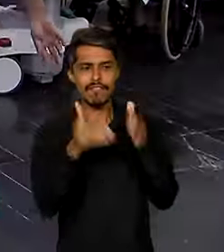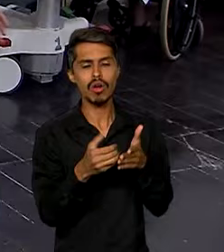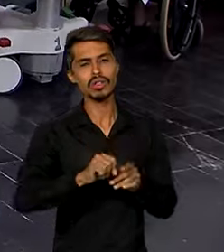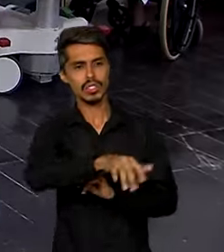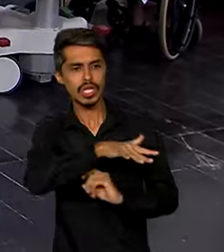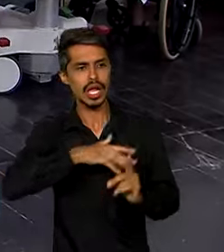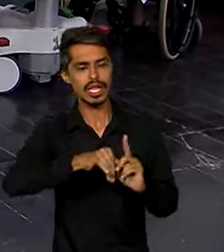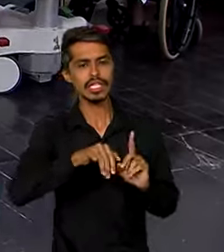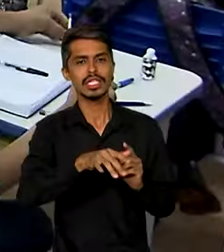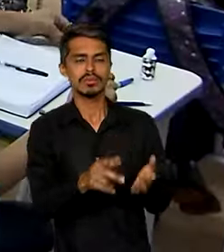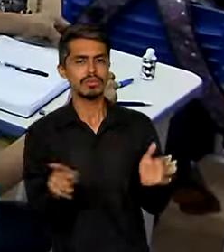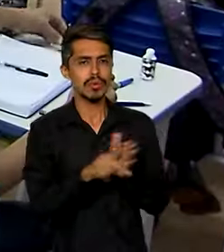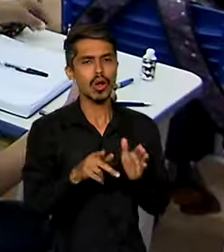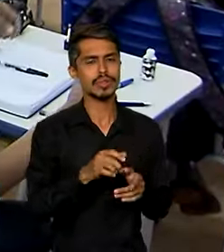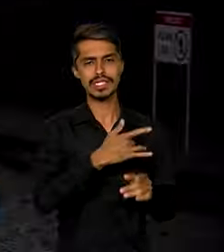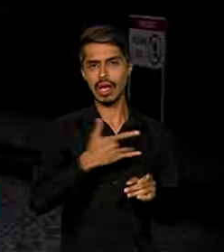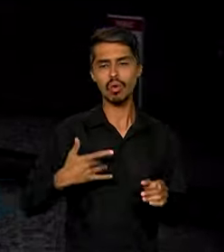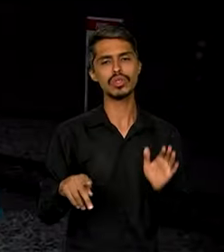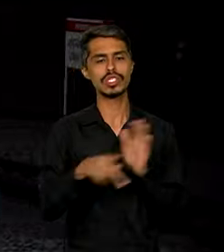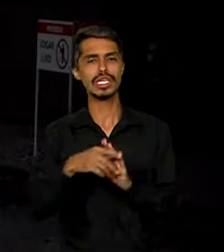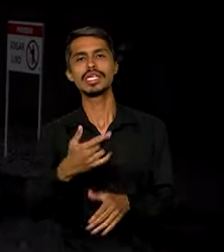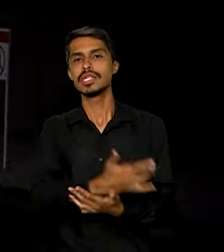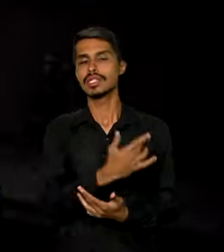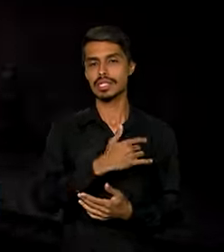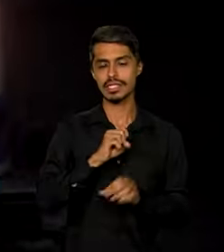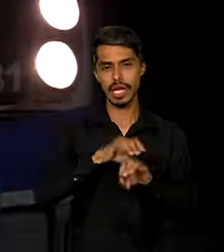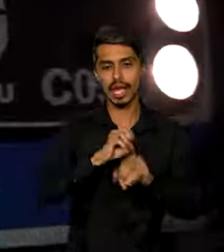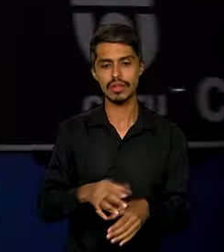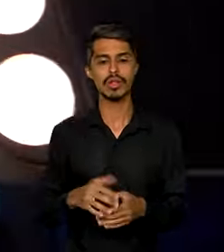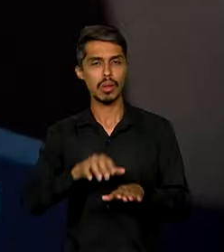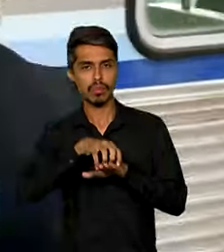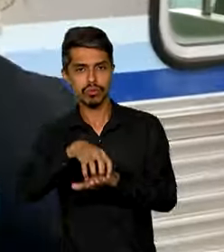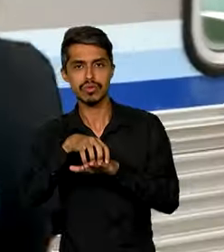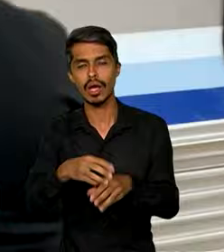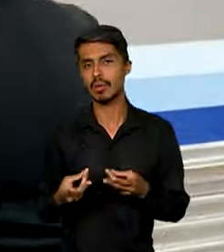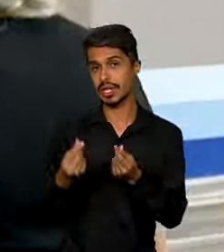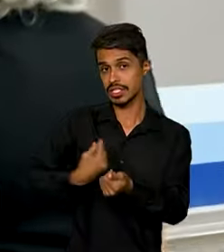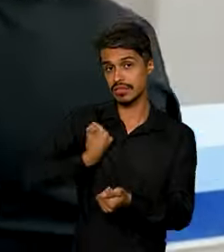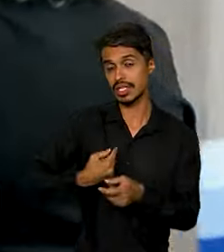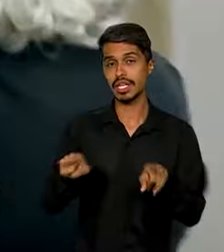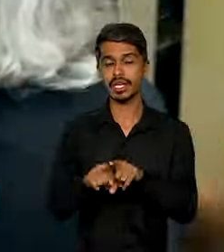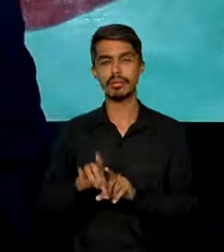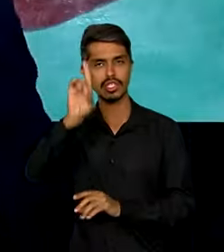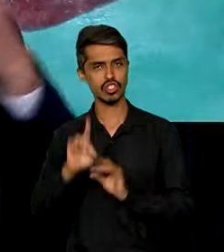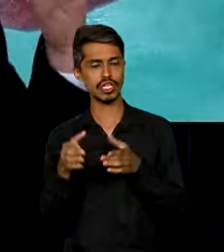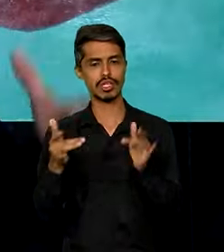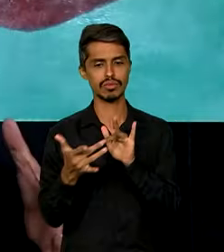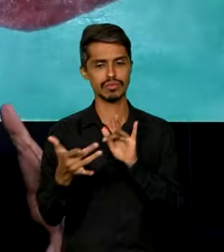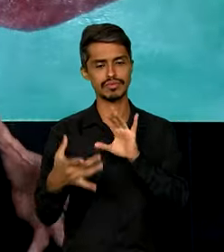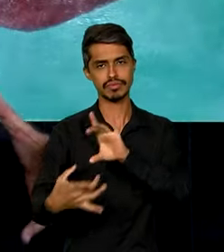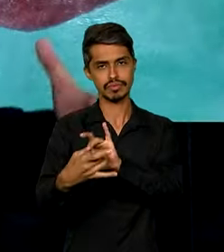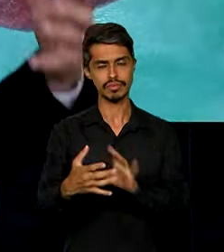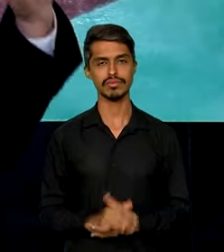essenciais à saúde, educação, mobilidade, qualidade de vida e acesso a direitos. E na